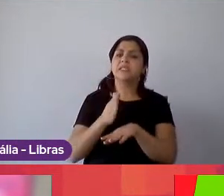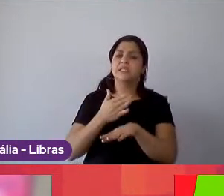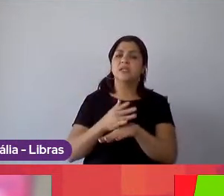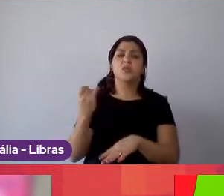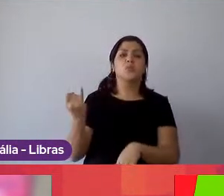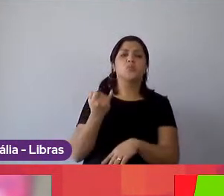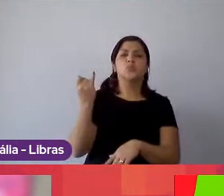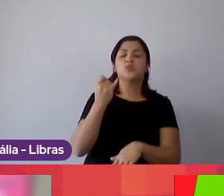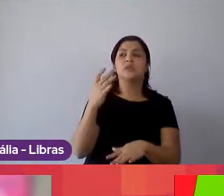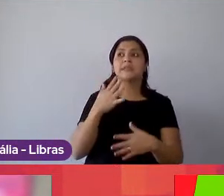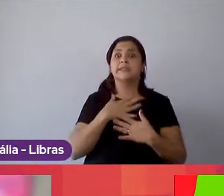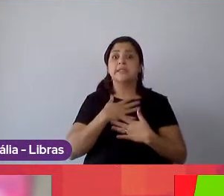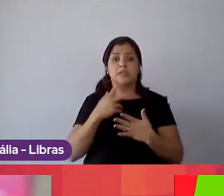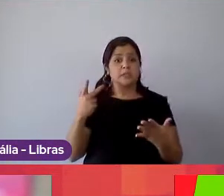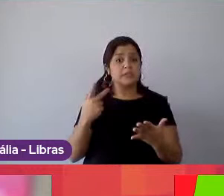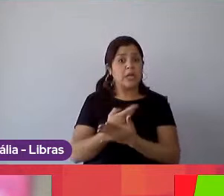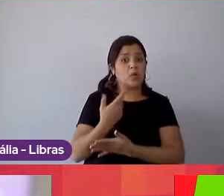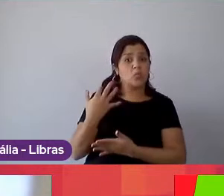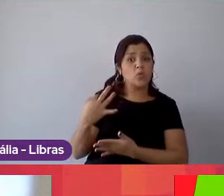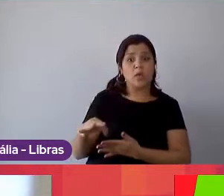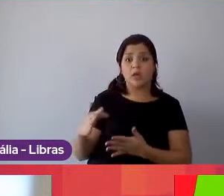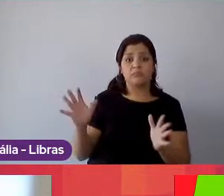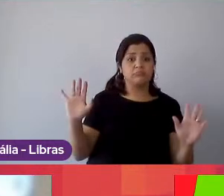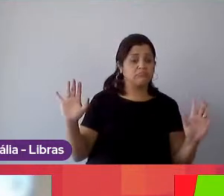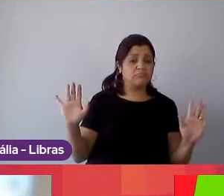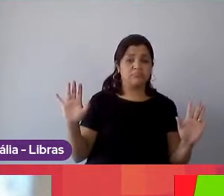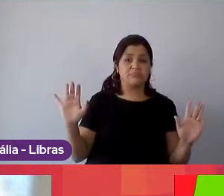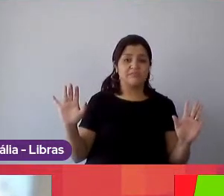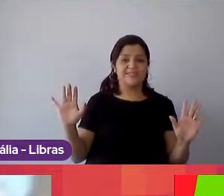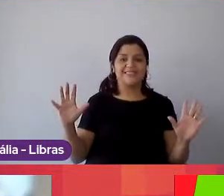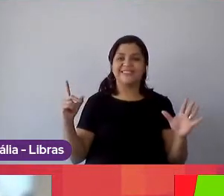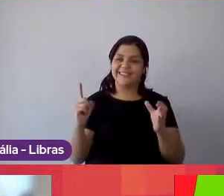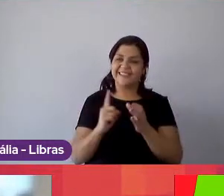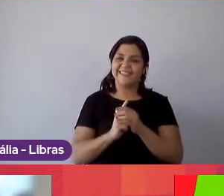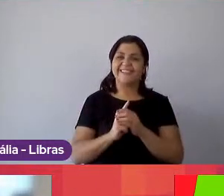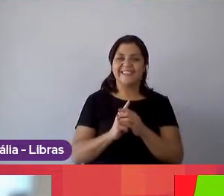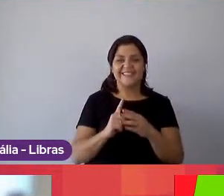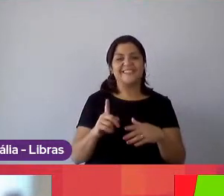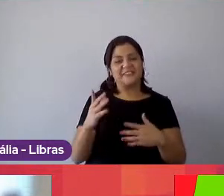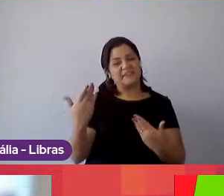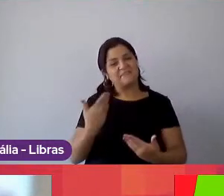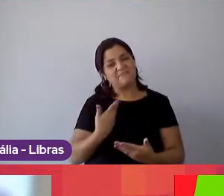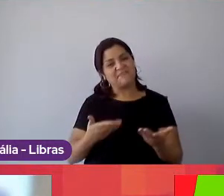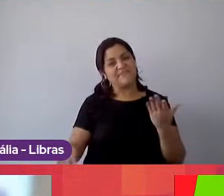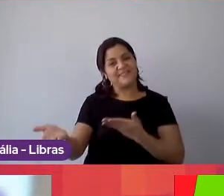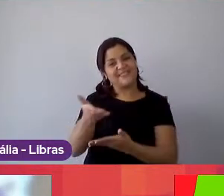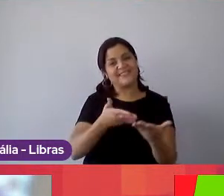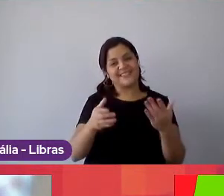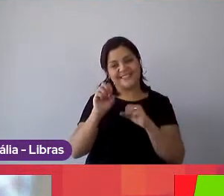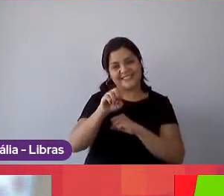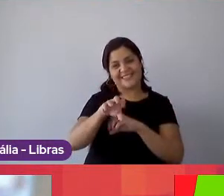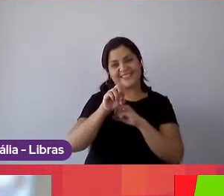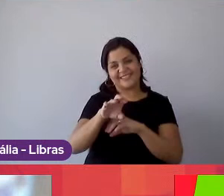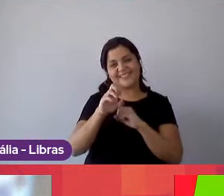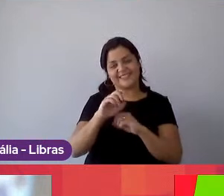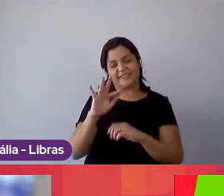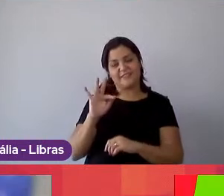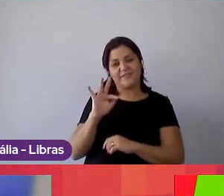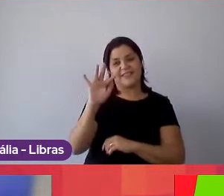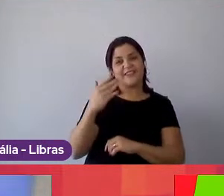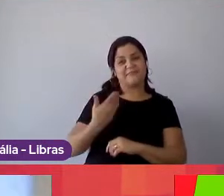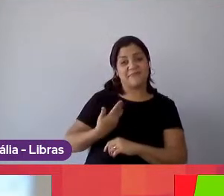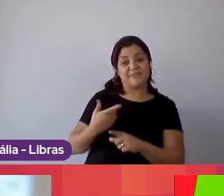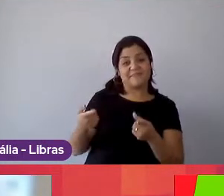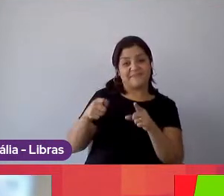o momento de errar e acertar e de a gente acolher vocês e fazer amizade ensinar e futuramente ser amigos